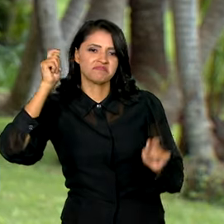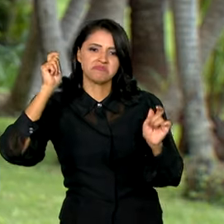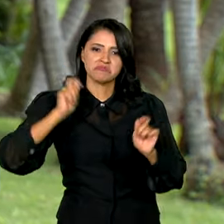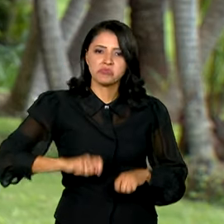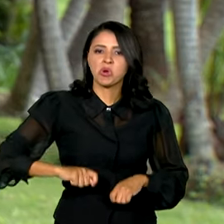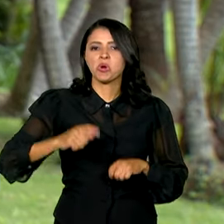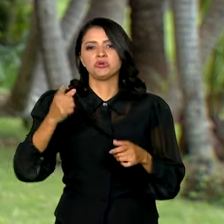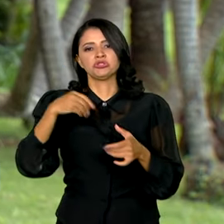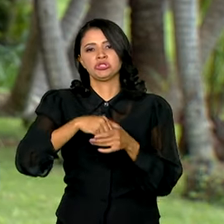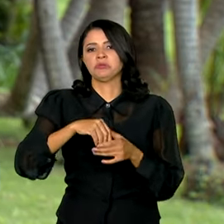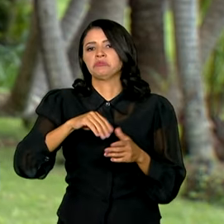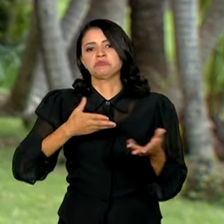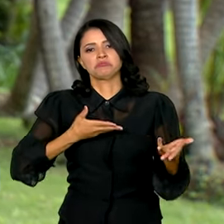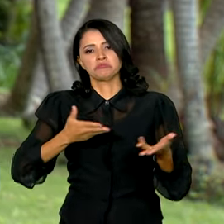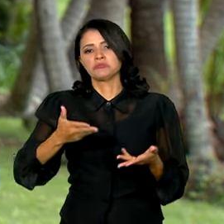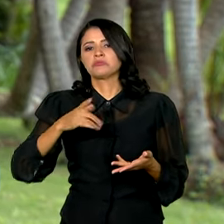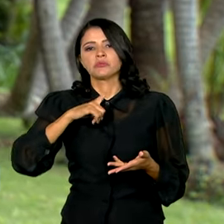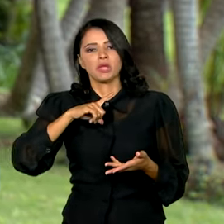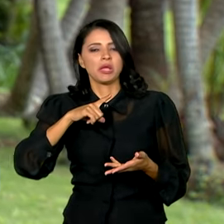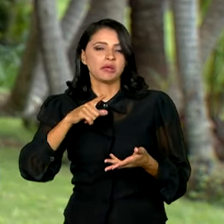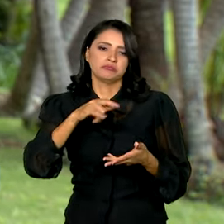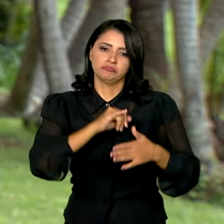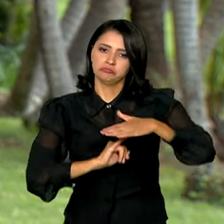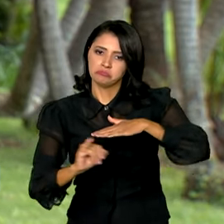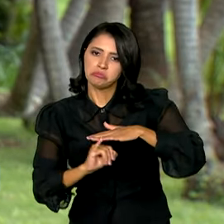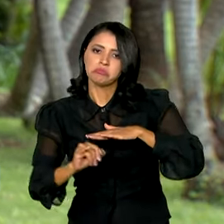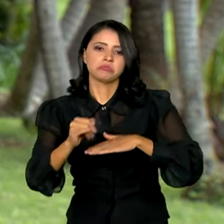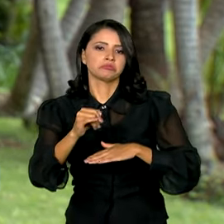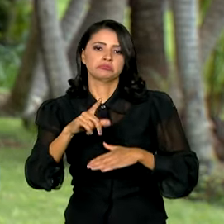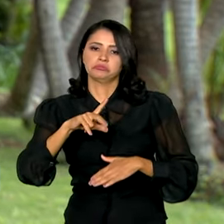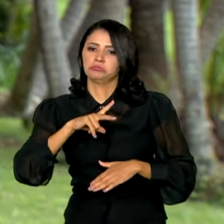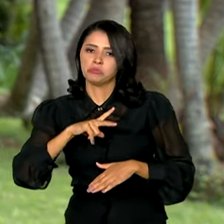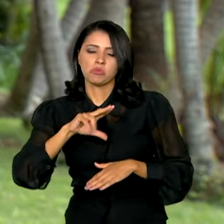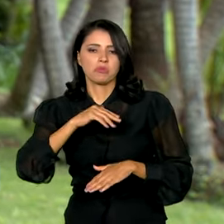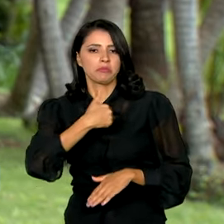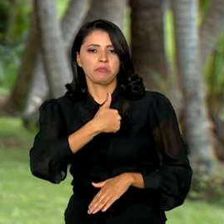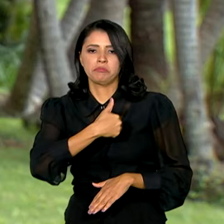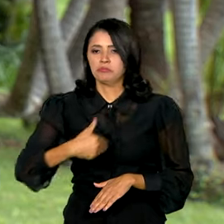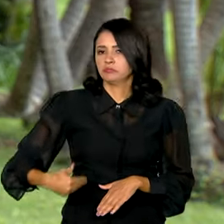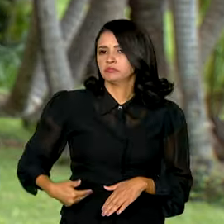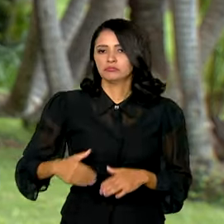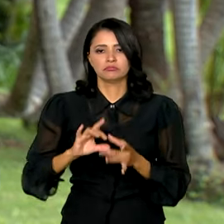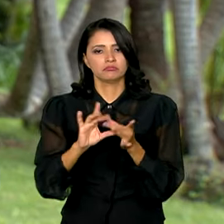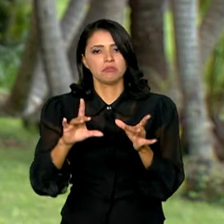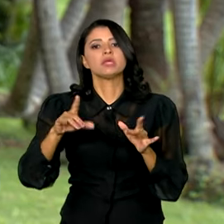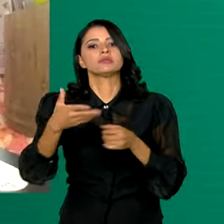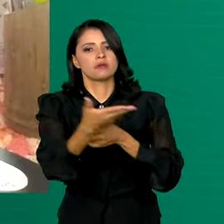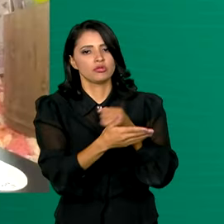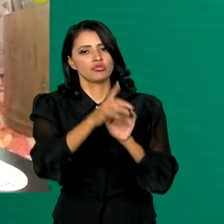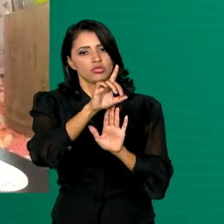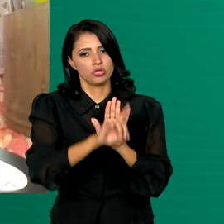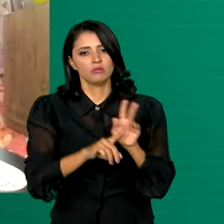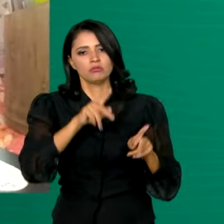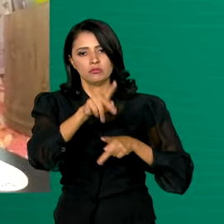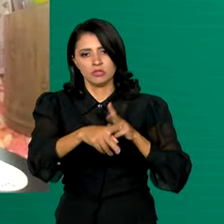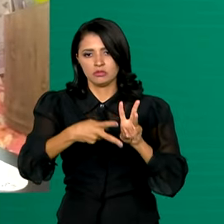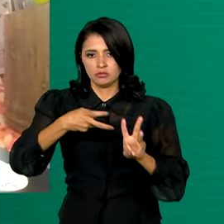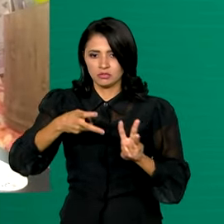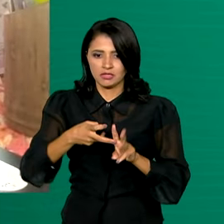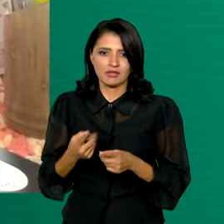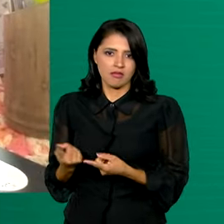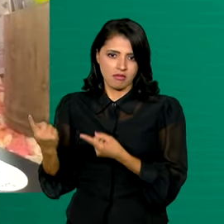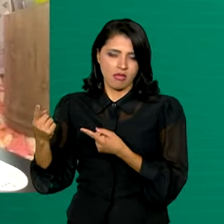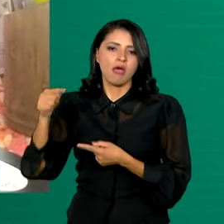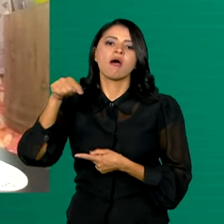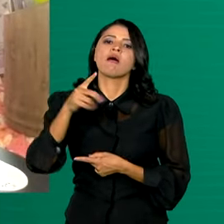em entidades públicas ou privadas, desde que seja na área de promoção dos direitos da população indígena. Jussemar quer